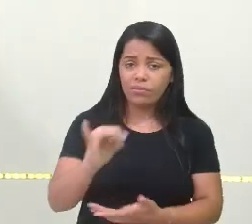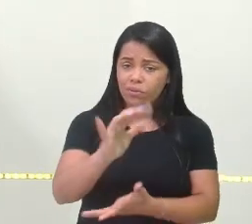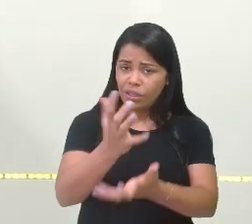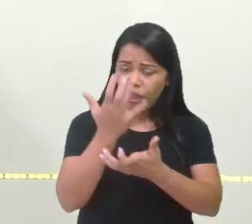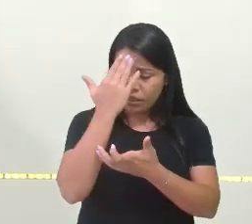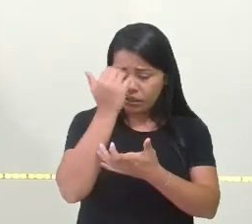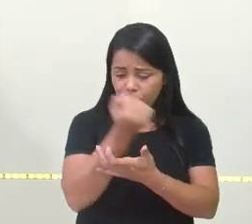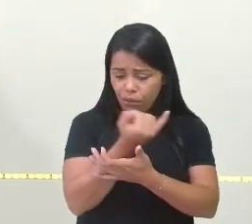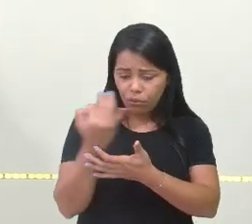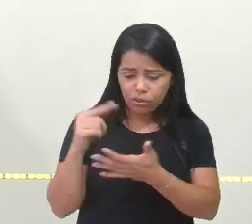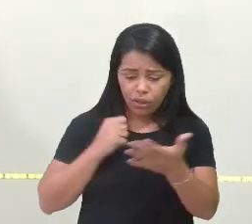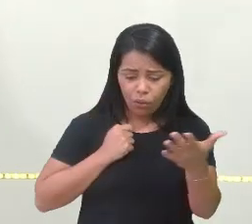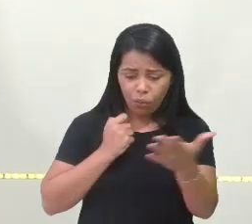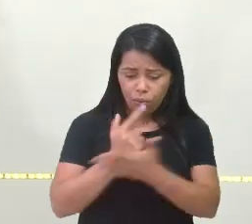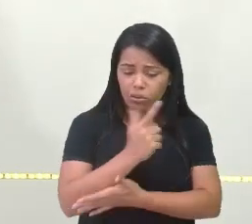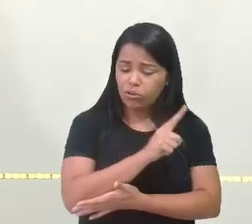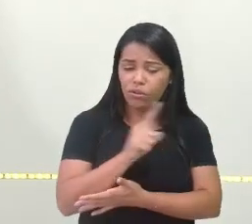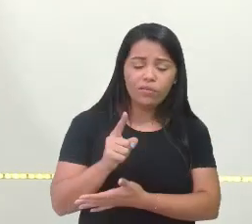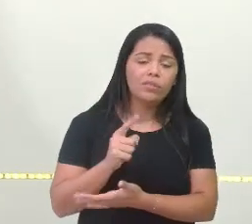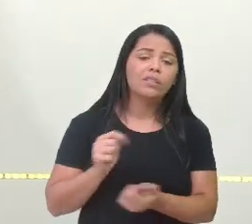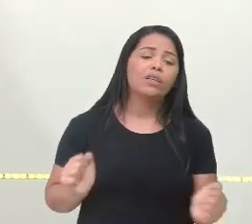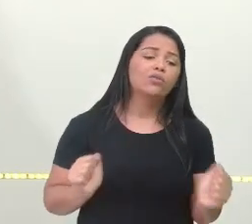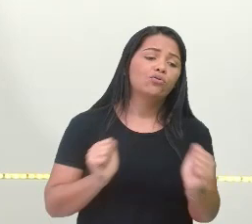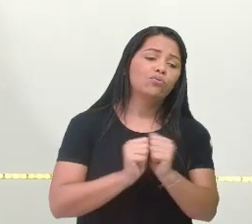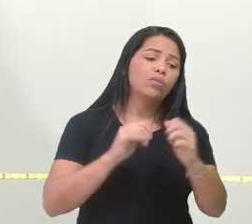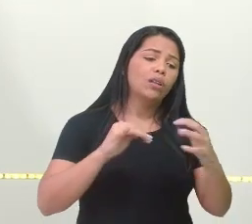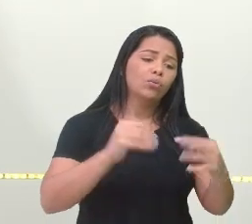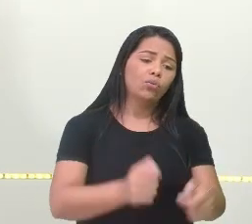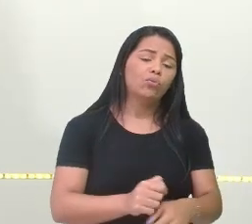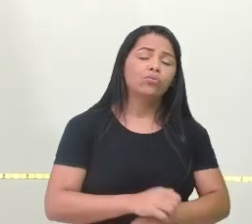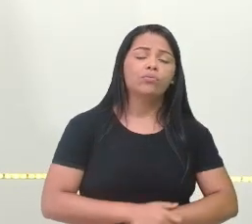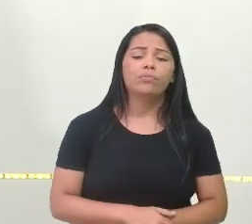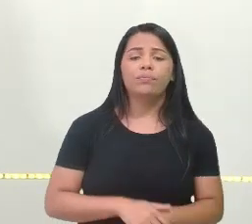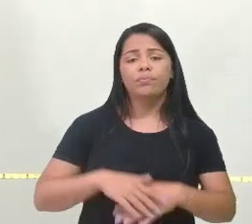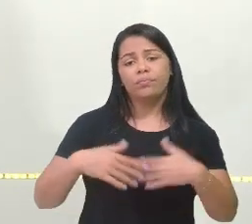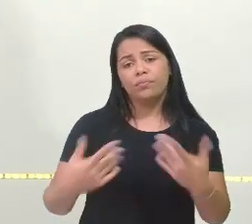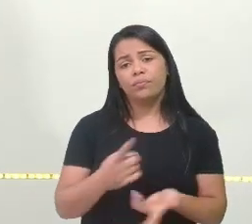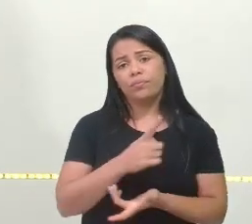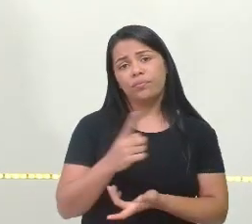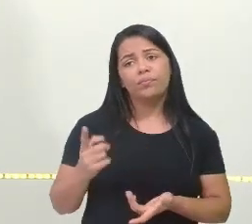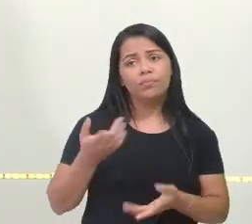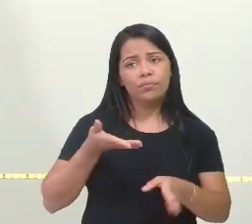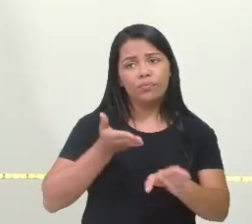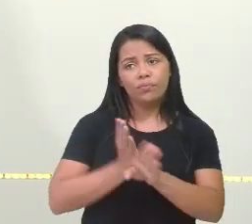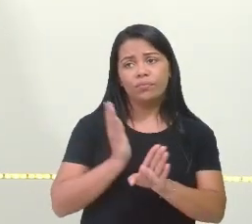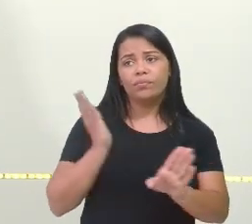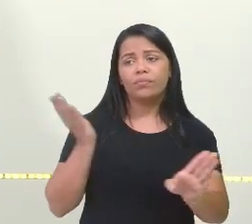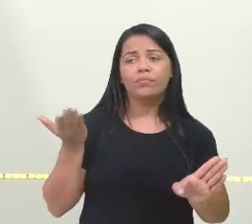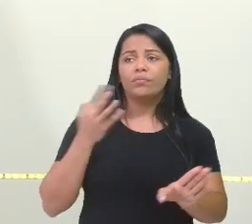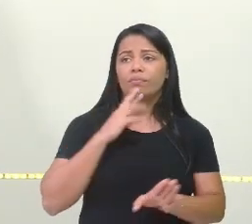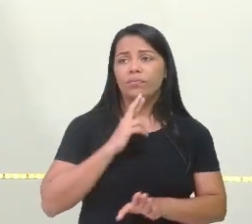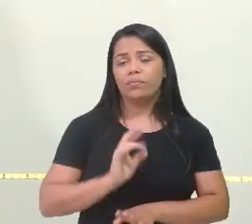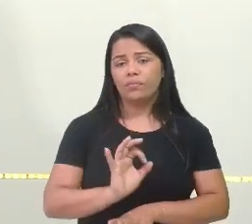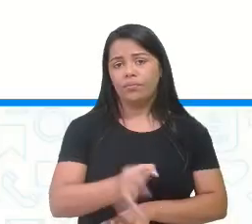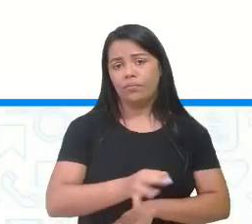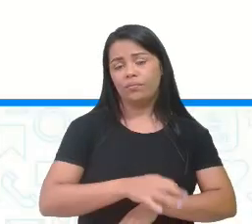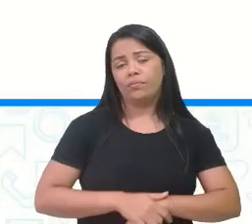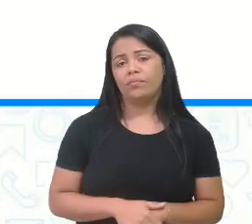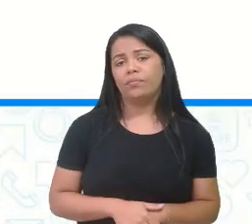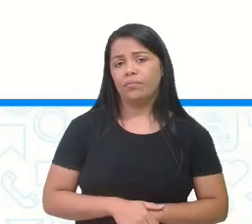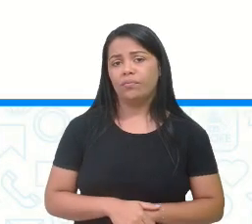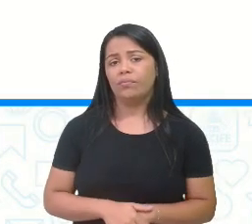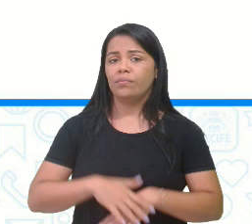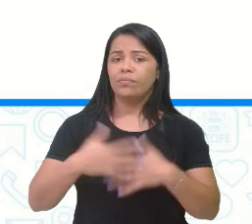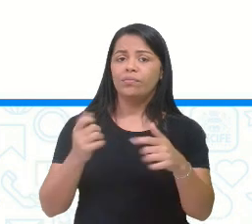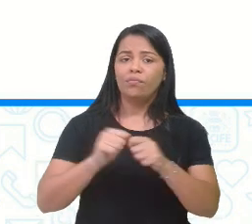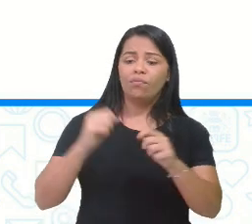doces ela comprou, é só você juntar todos eles. E assim você vai chegar ao resultado. Então, arma aí